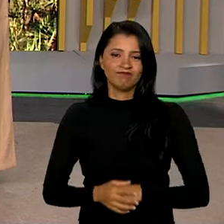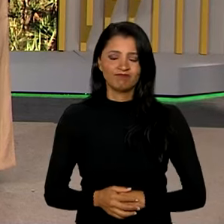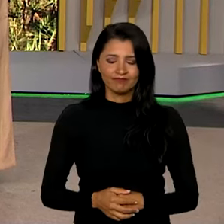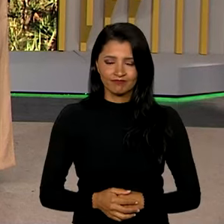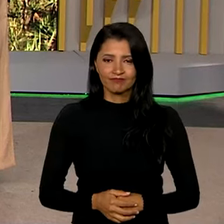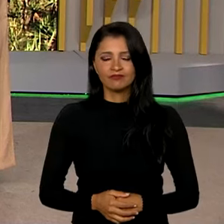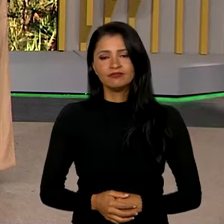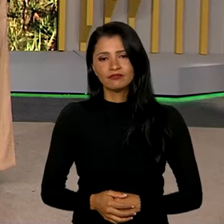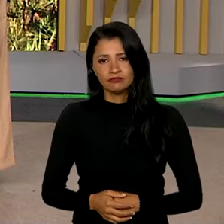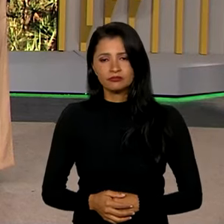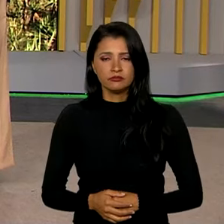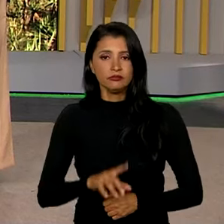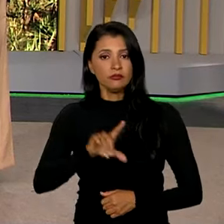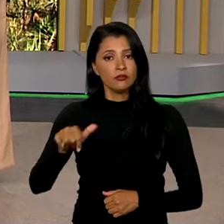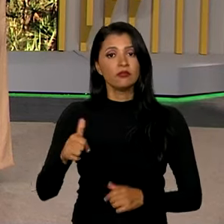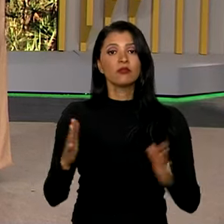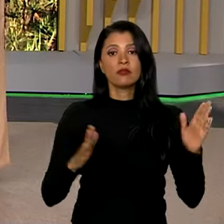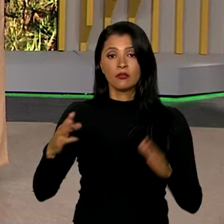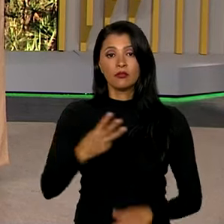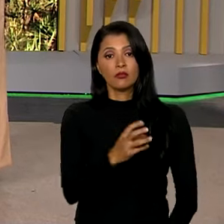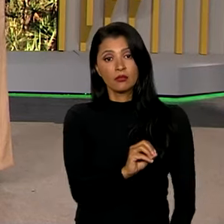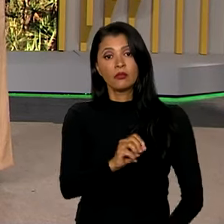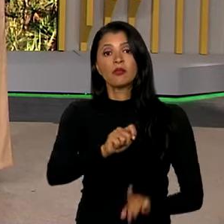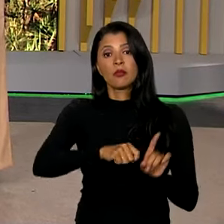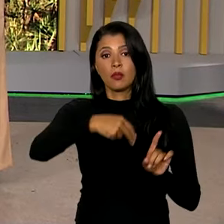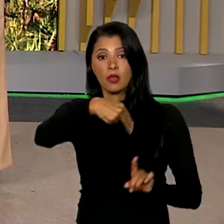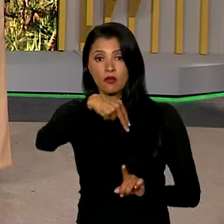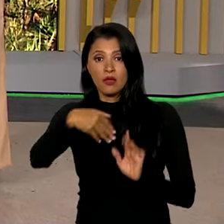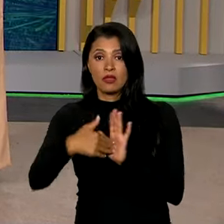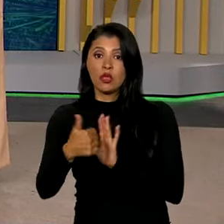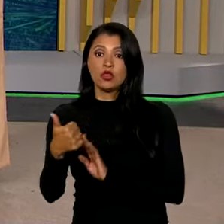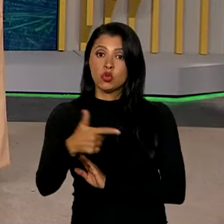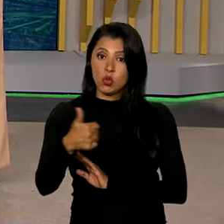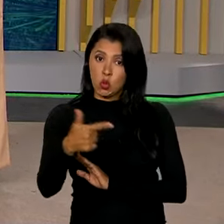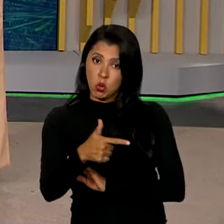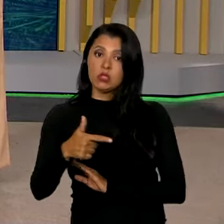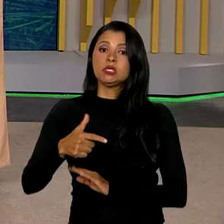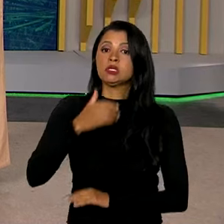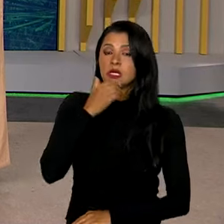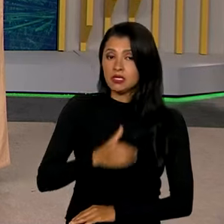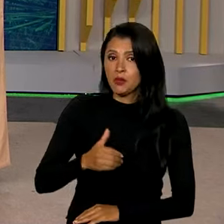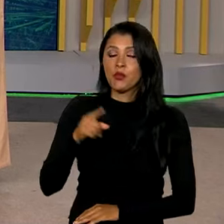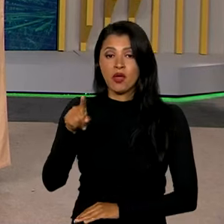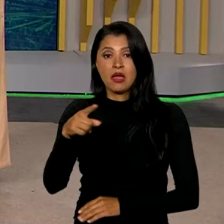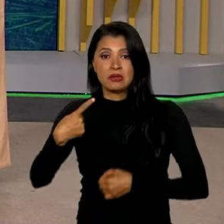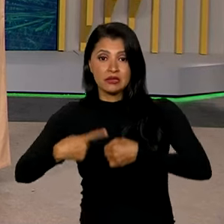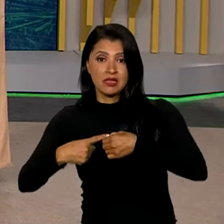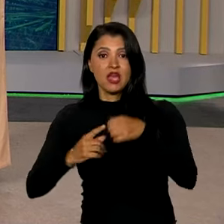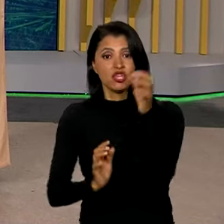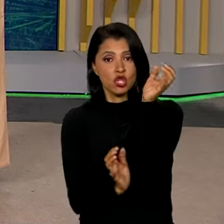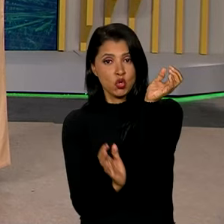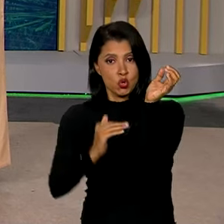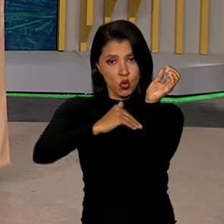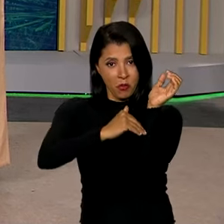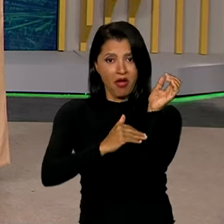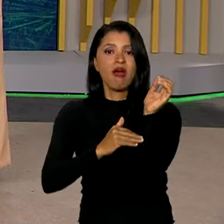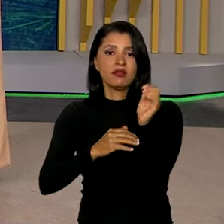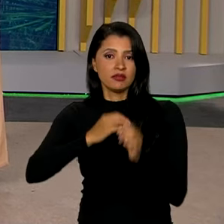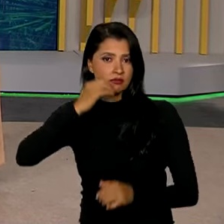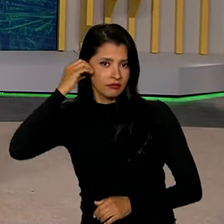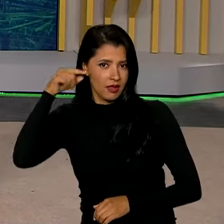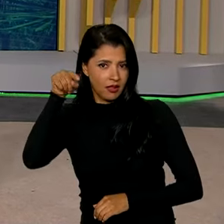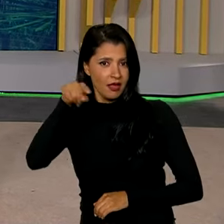Entre os dias 30 de novembro e 12 de dezembro, a cidade de Dubai, nos Emirados Árabes Unidos,